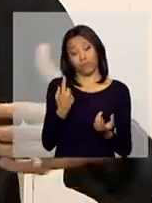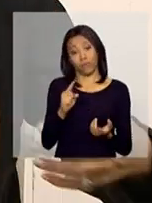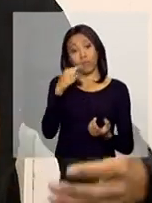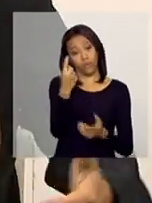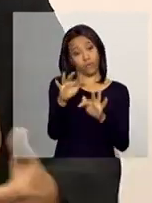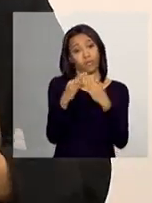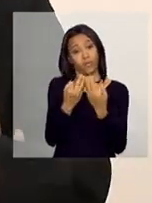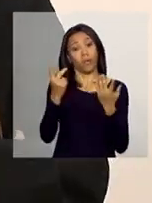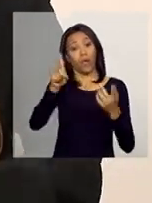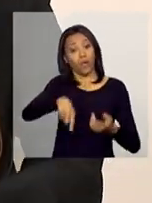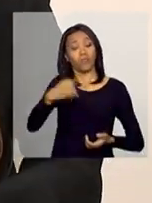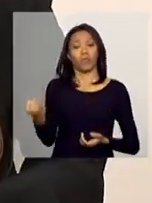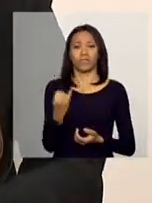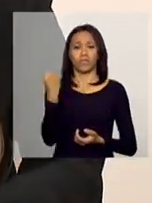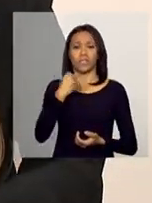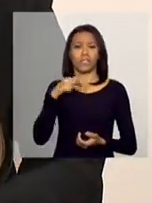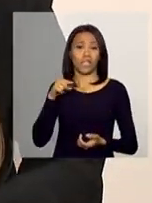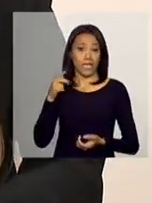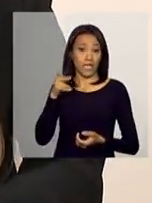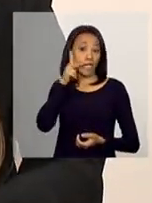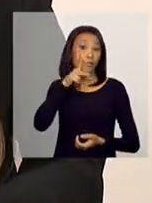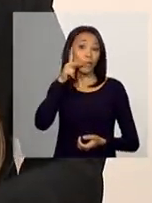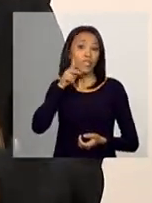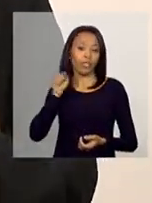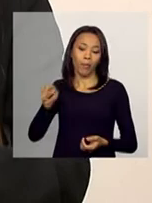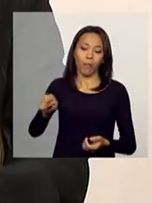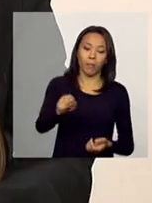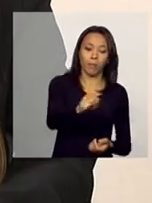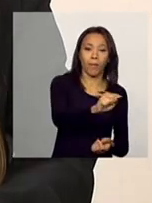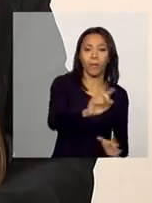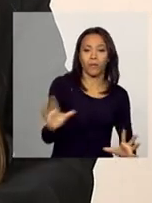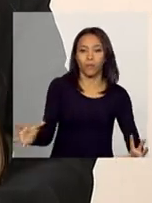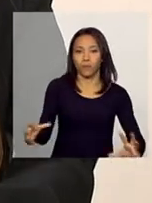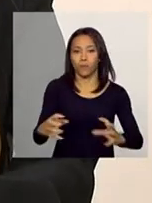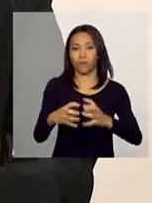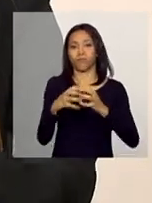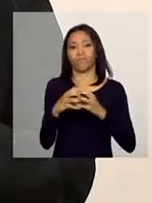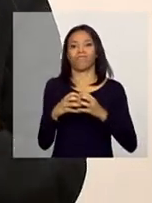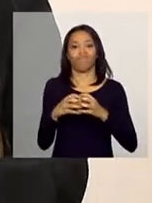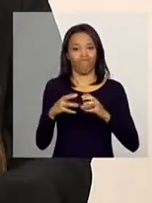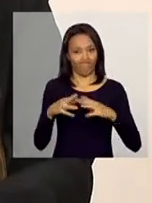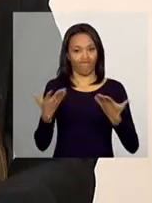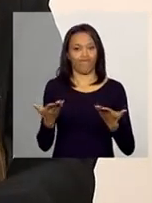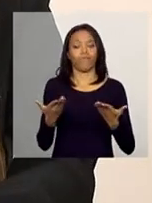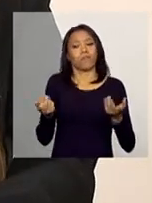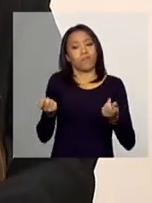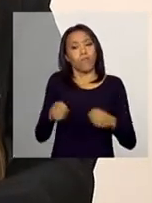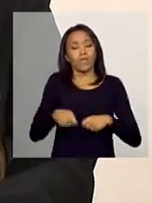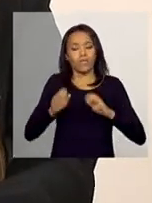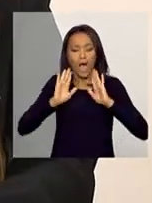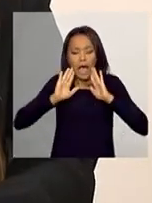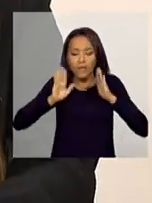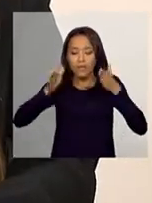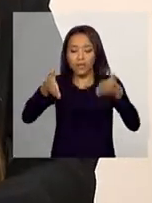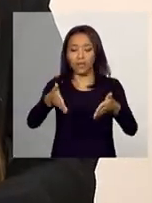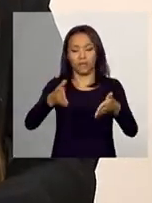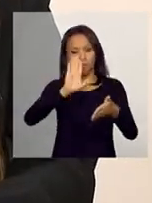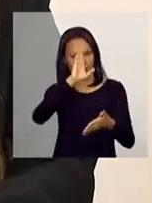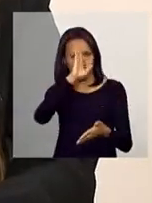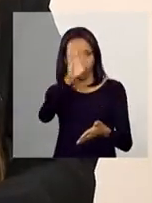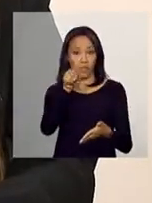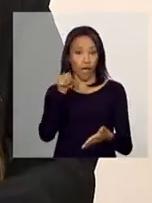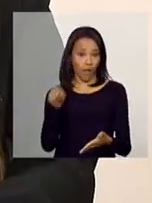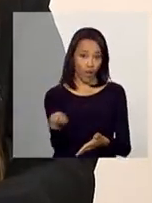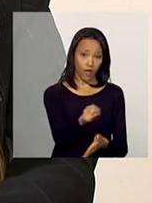né? Então, é importante que essas políticas se reúnam e tenham uma atenção, ofereçam uma atenção prioritária a